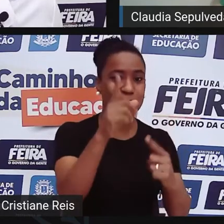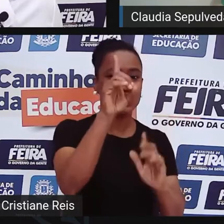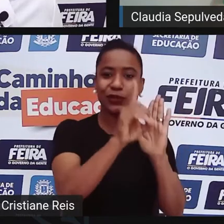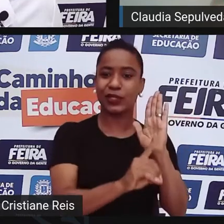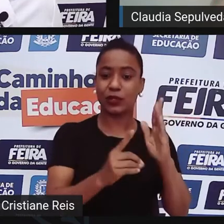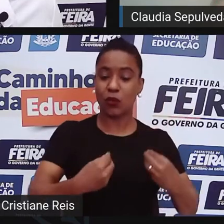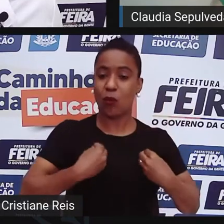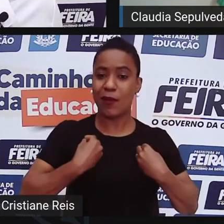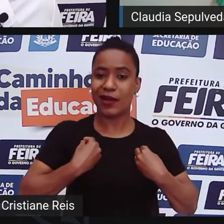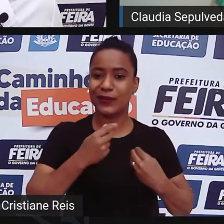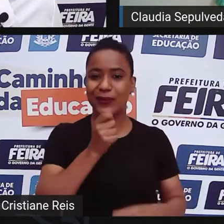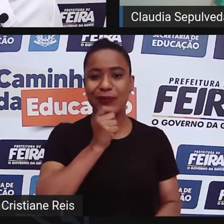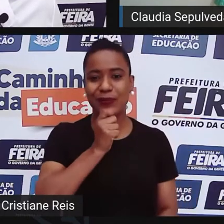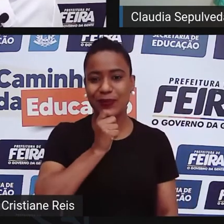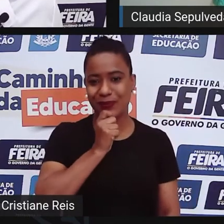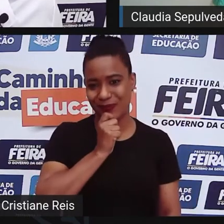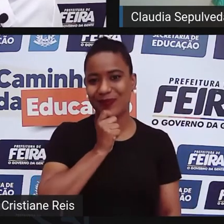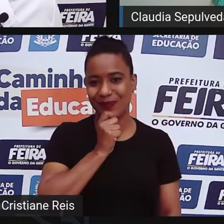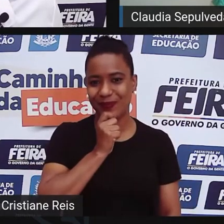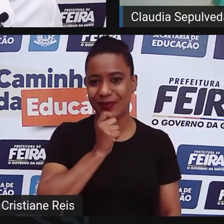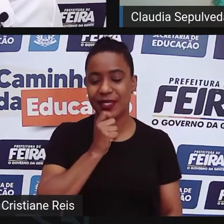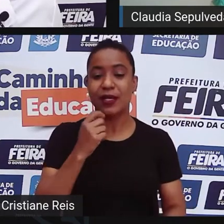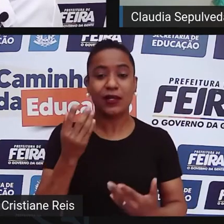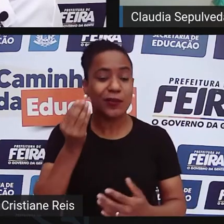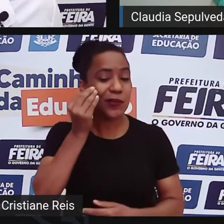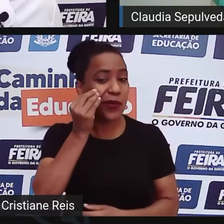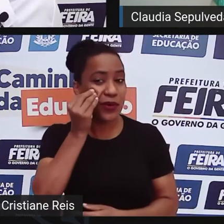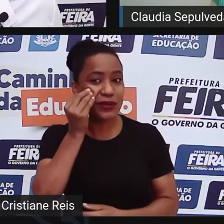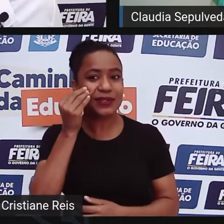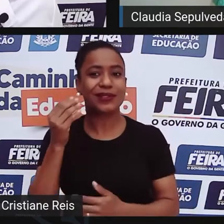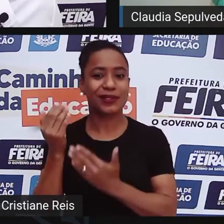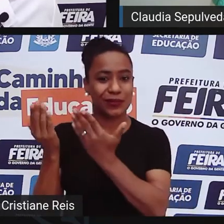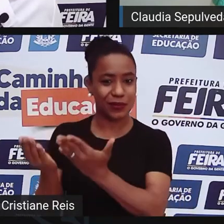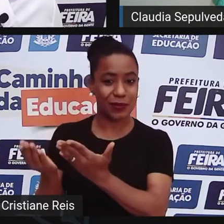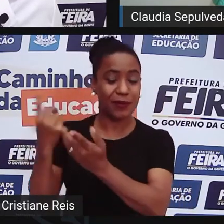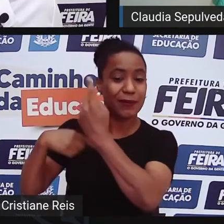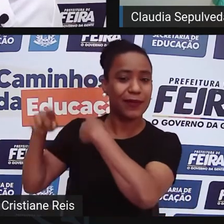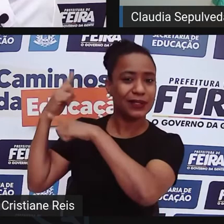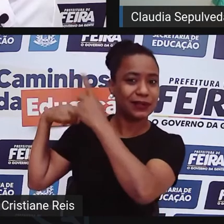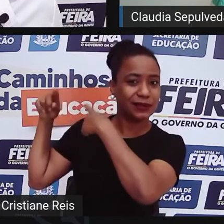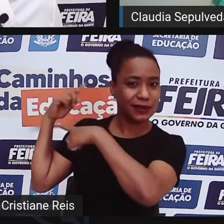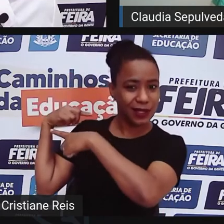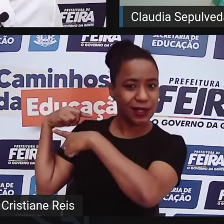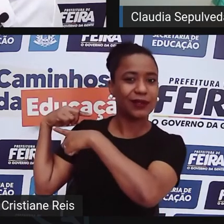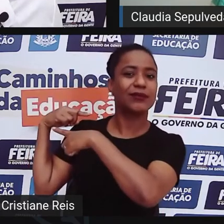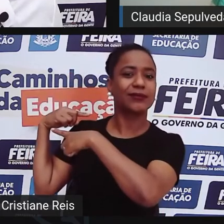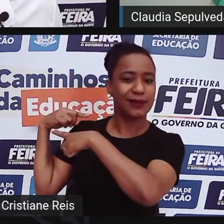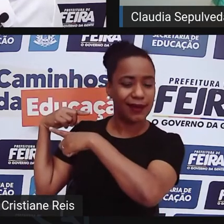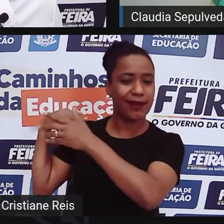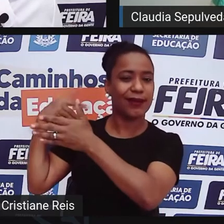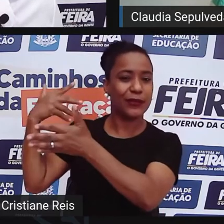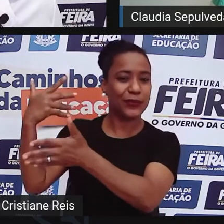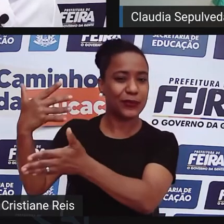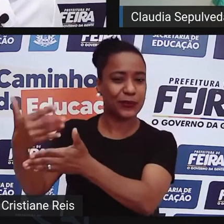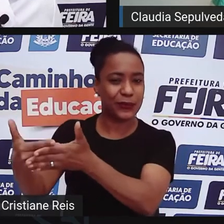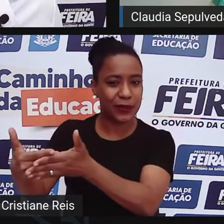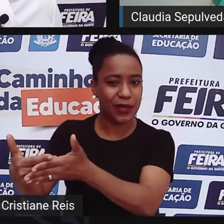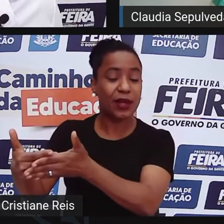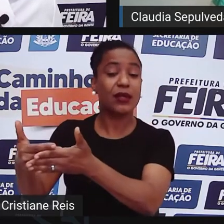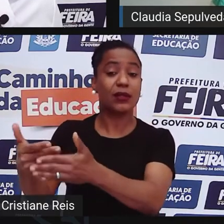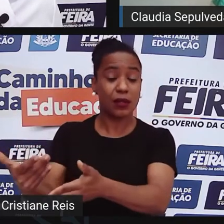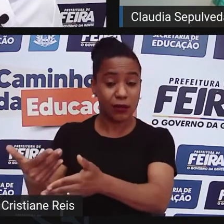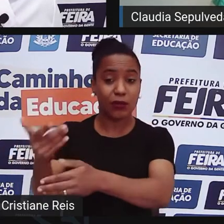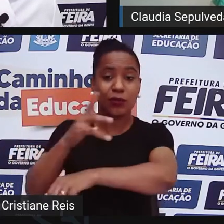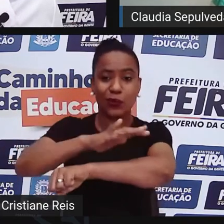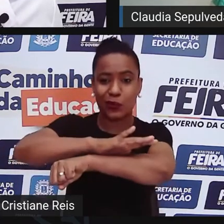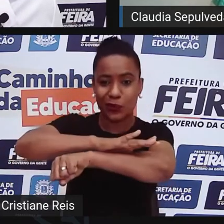assegurar os direitos humanos a todos, tem a ver com esse período. O como o racismo científico foi usado para manter o